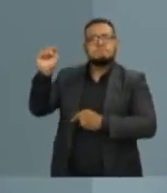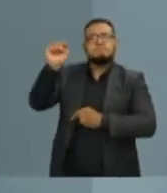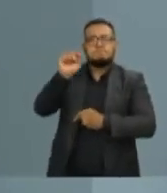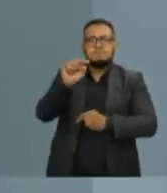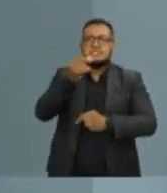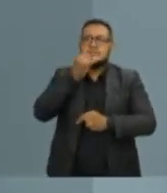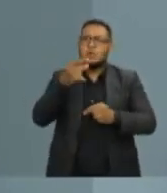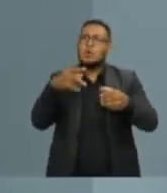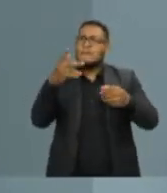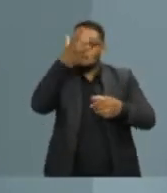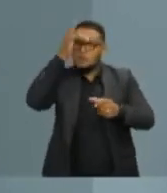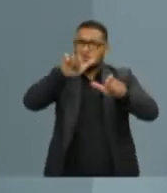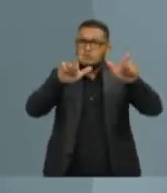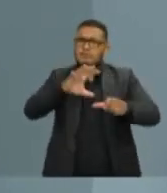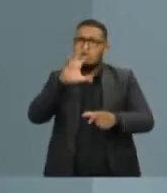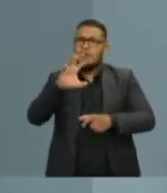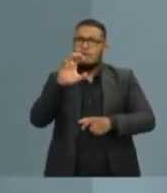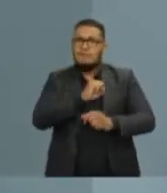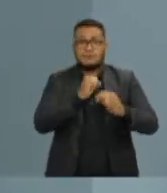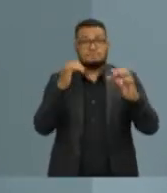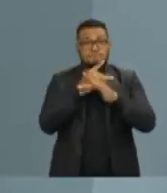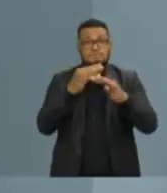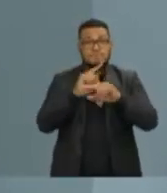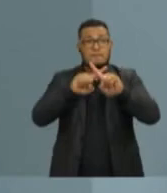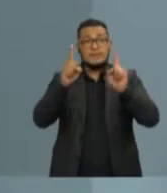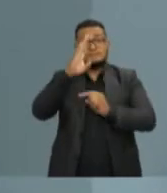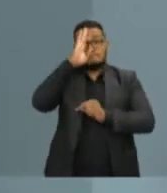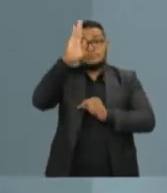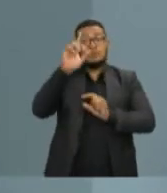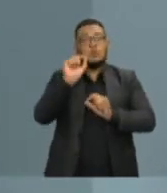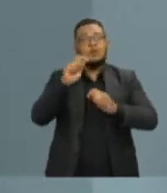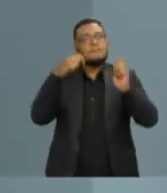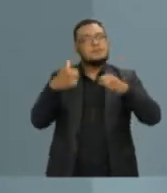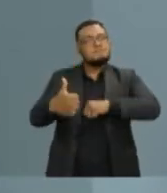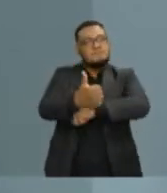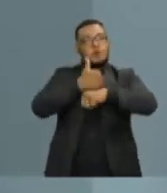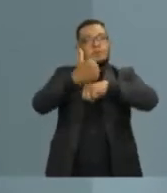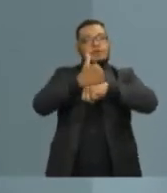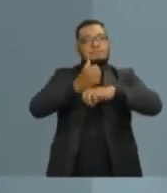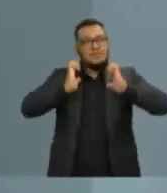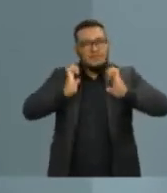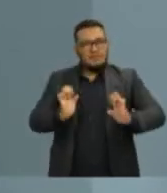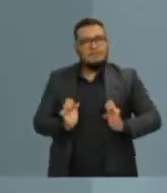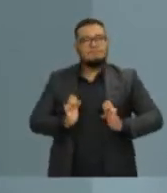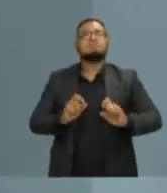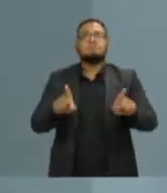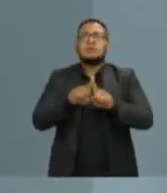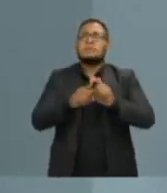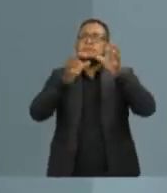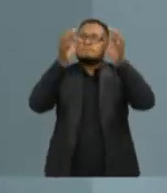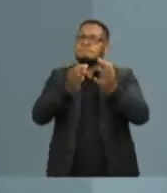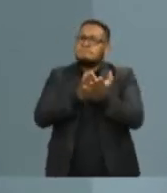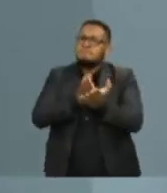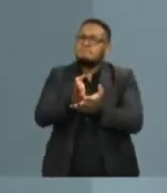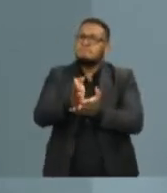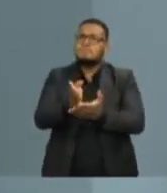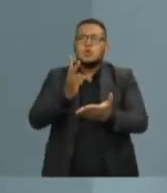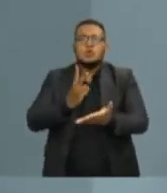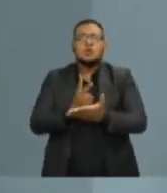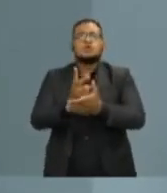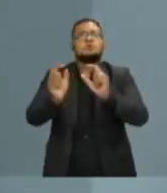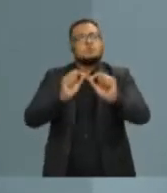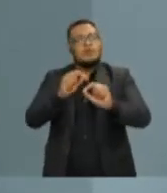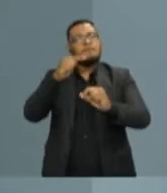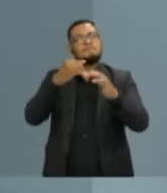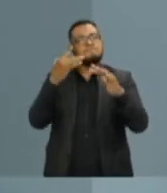amem essa cidade, mas que tenham principalmente competência, ética e retidão para continuar escrevendo a história da cidade. O